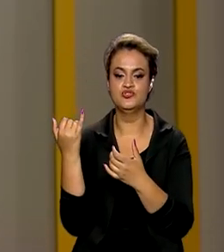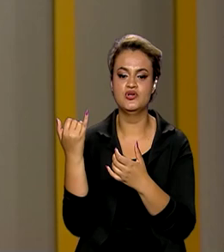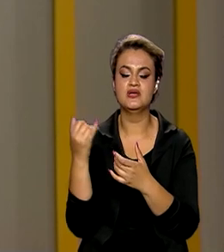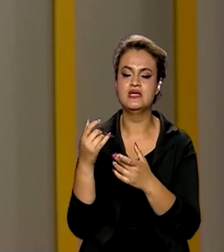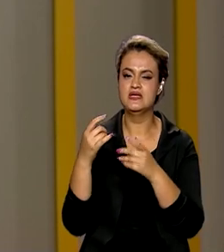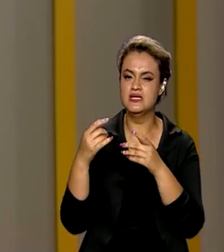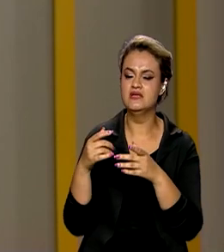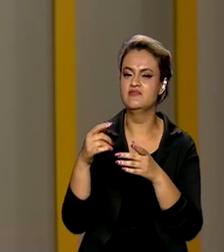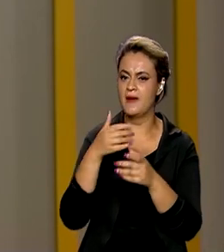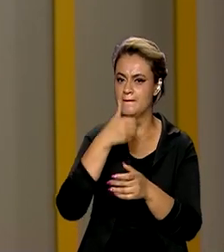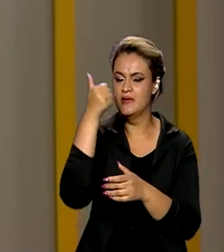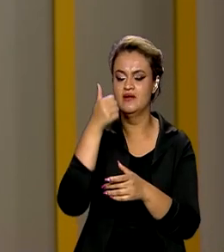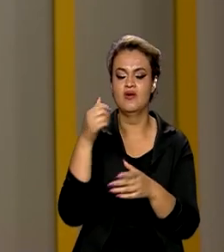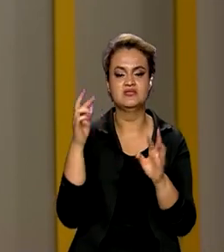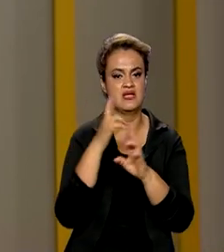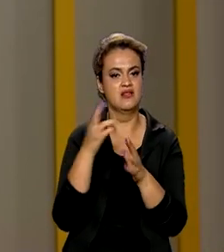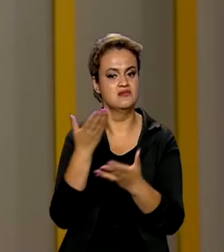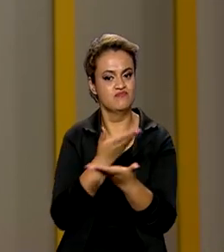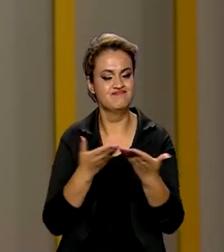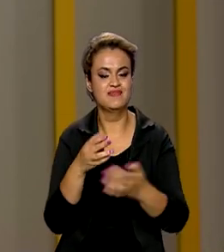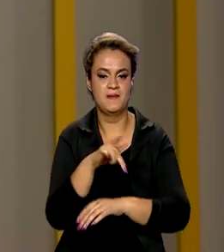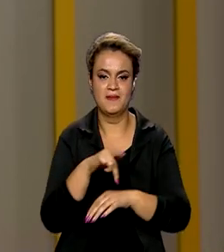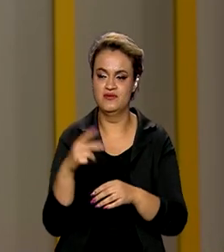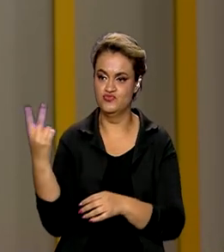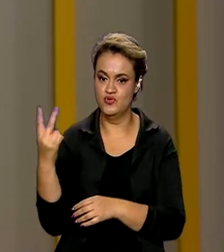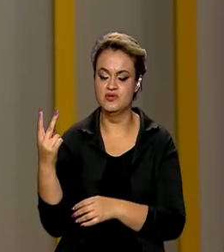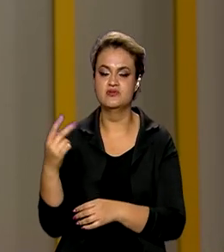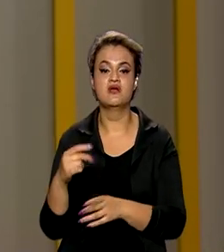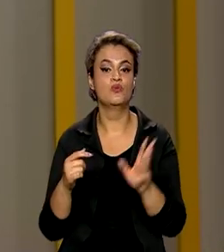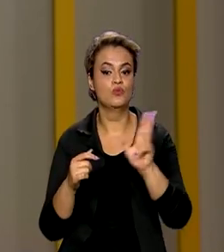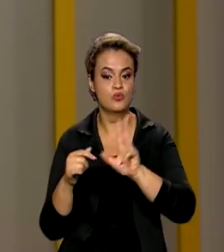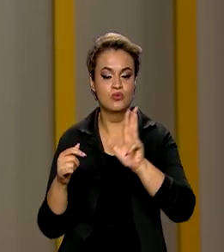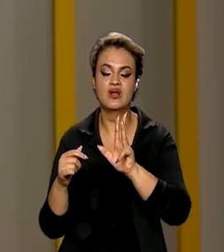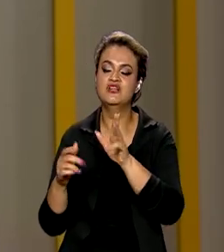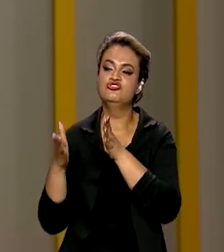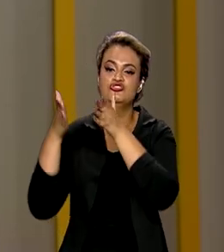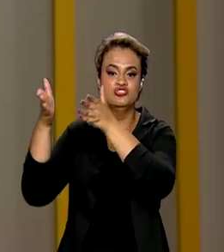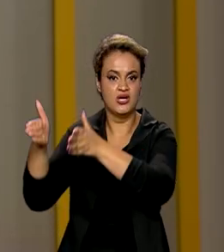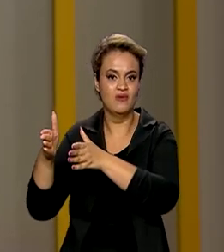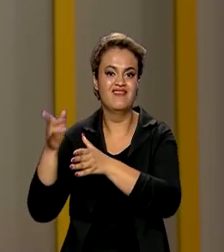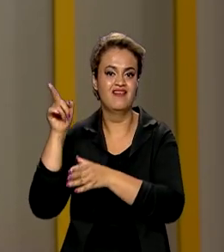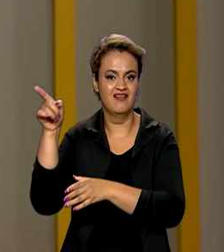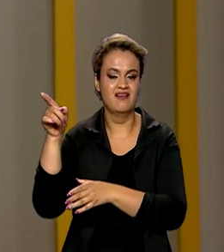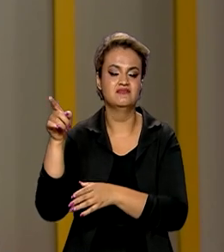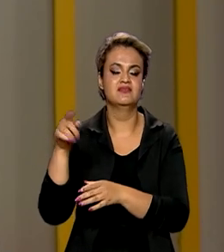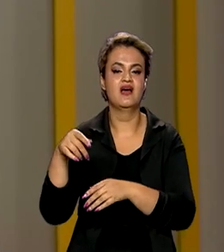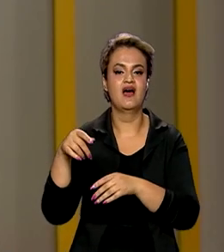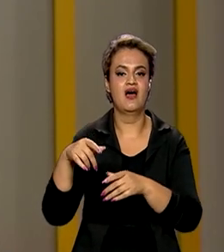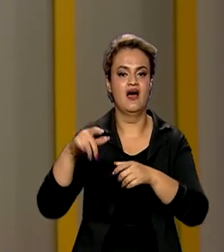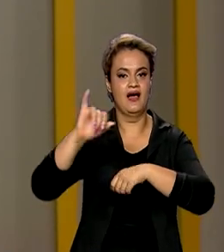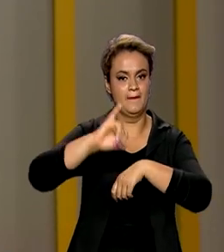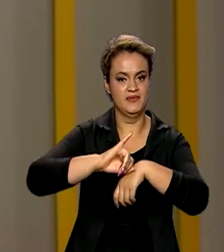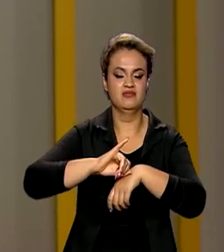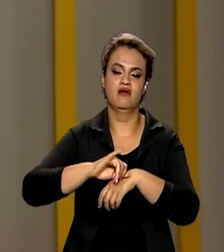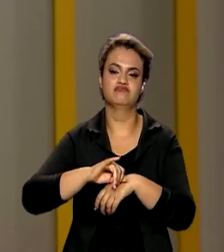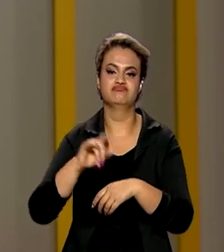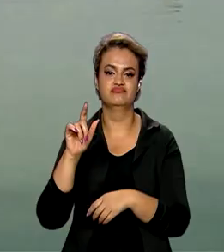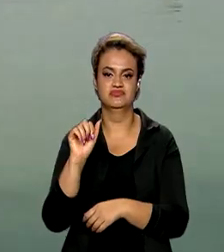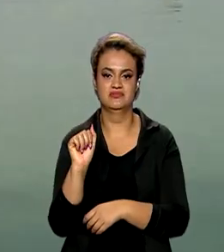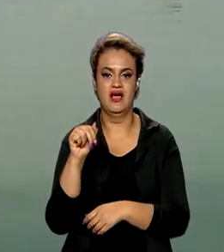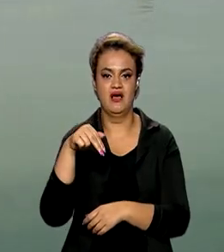aprofundar ainda mais os laços entre as duas nações, o presidente Lula chegou nesta quinta-feira à Luanda, capital angolana.